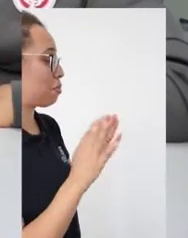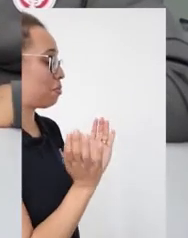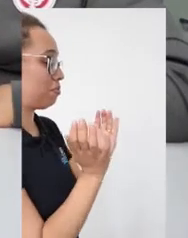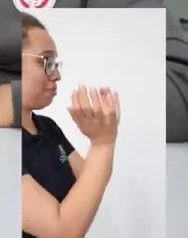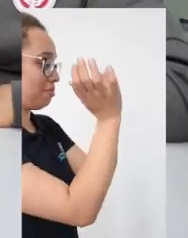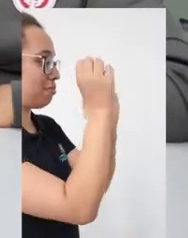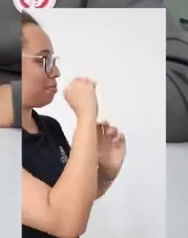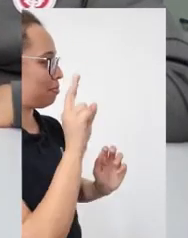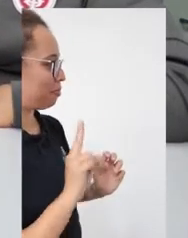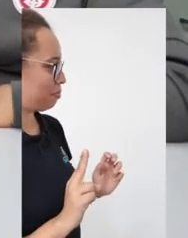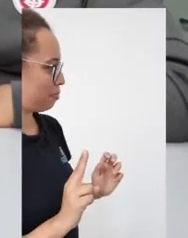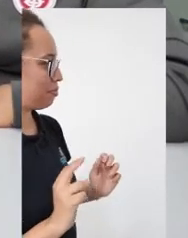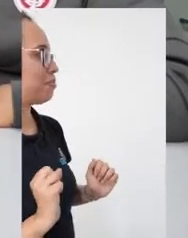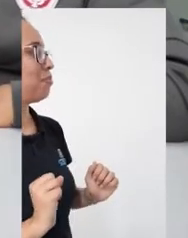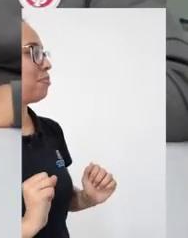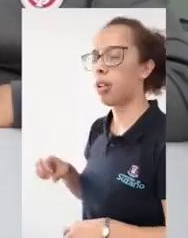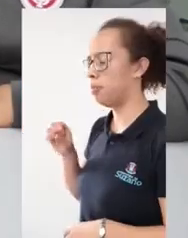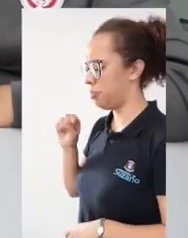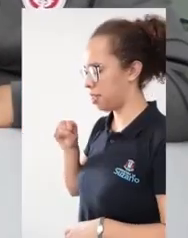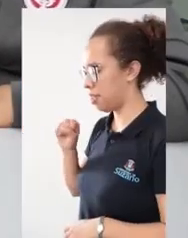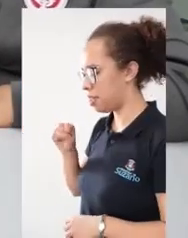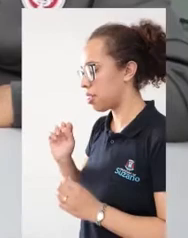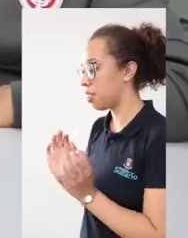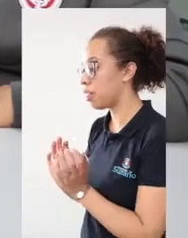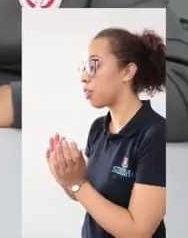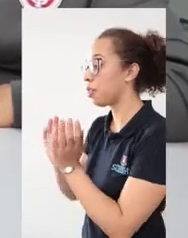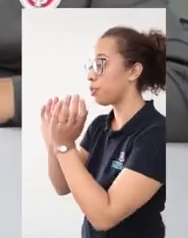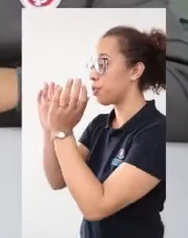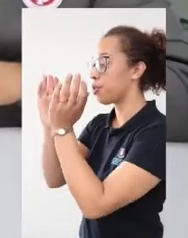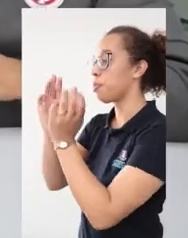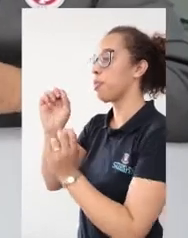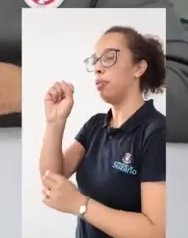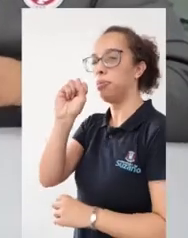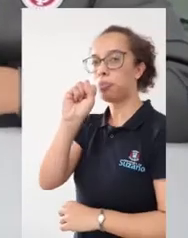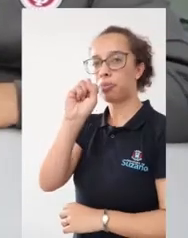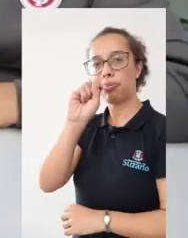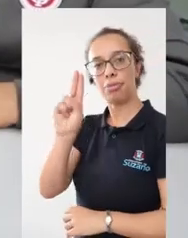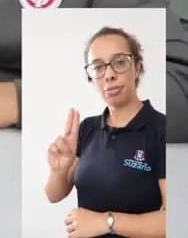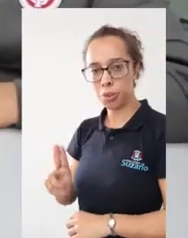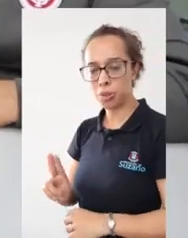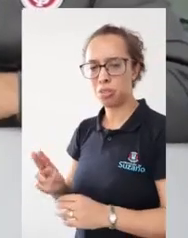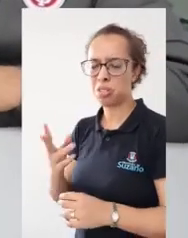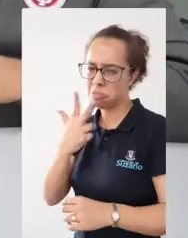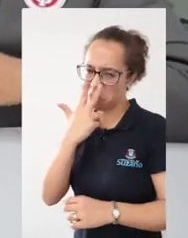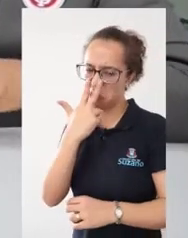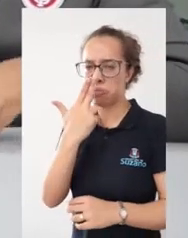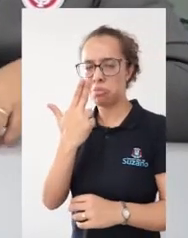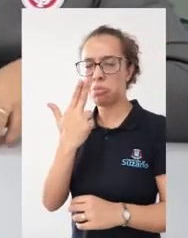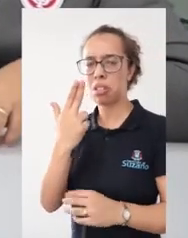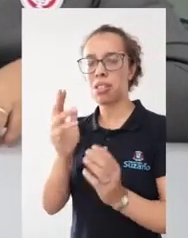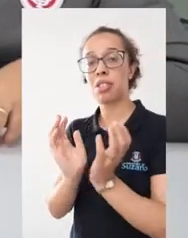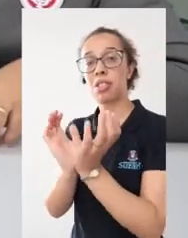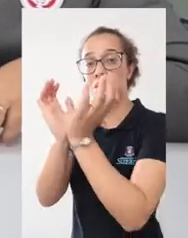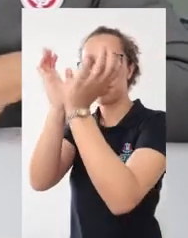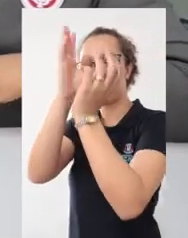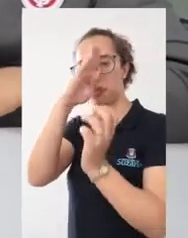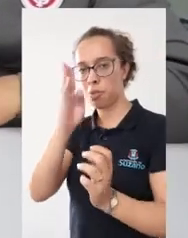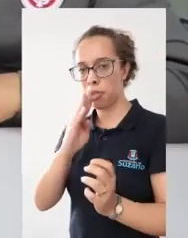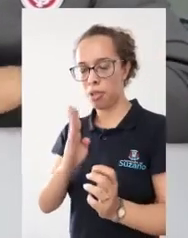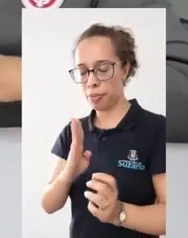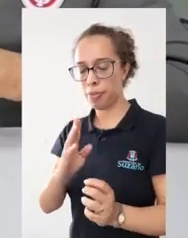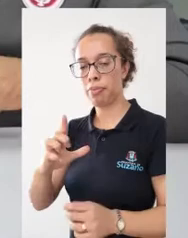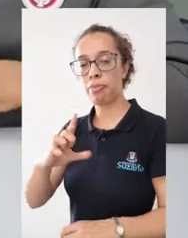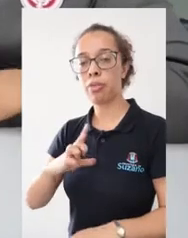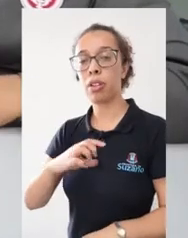E além disso, tem a Copa Suzano rolando. Sim, a Copa Suzano estira uma Copa do Brasil. São 96 clubes participantes